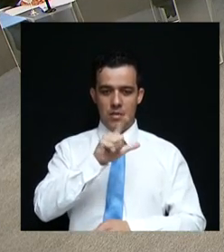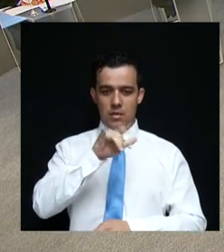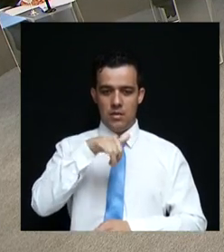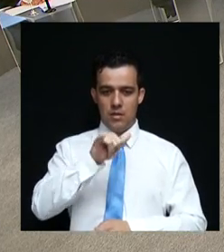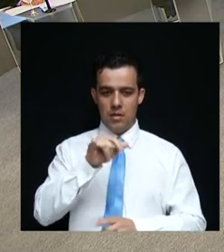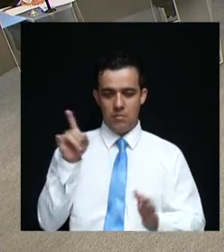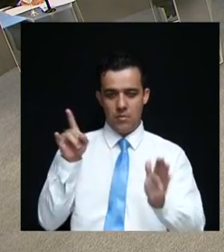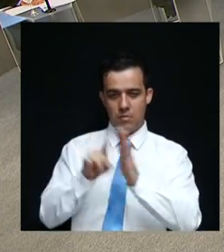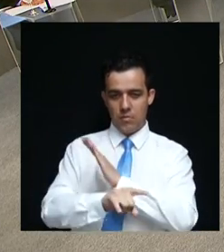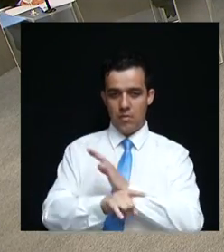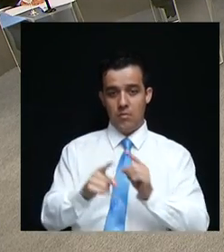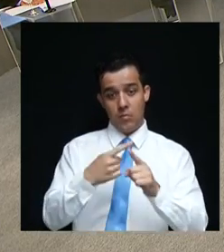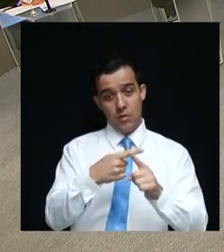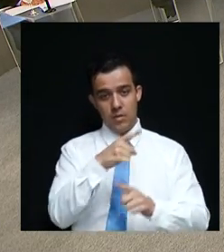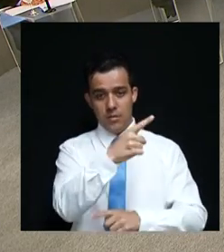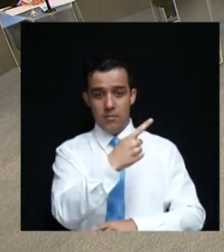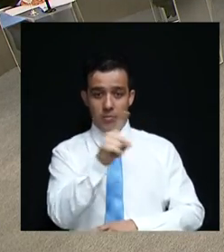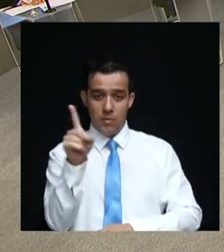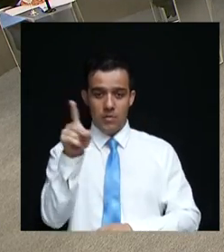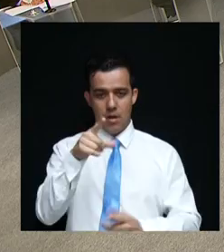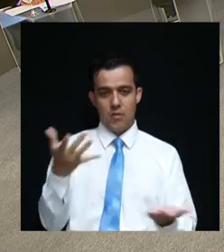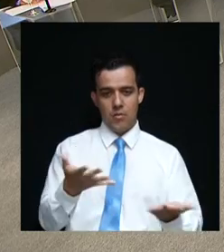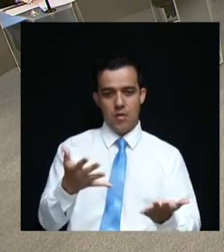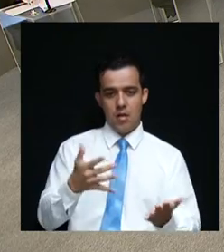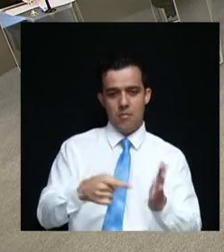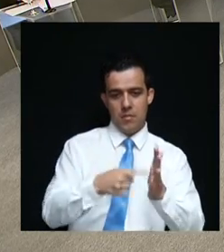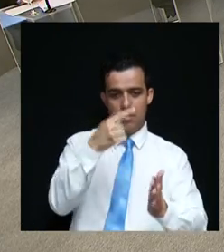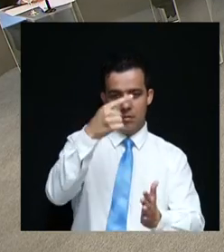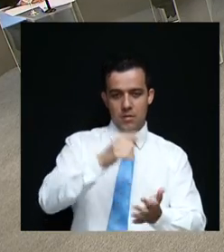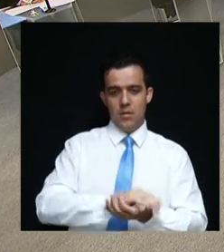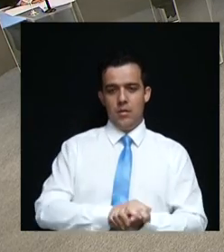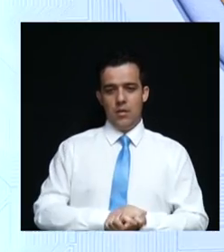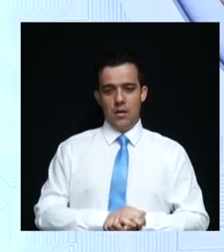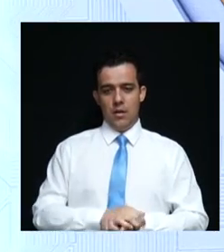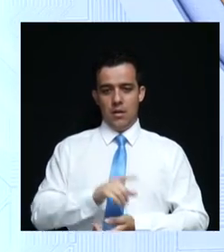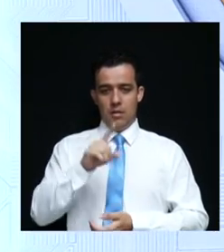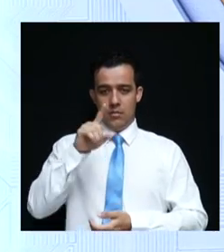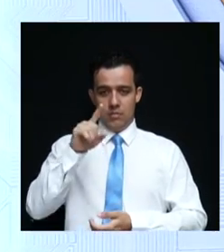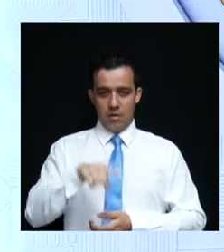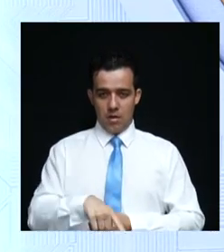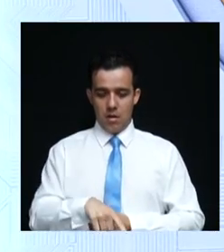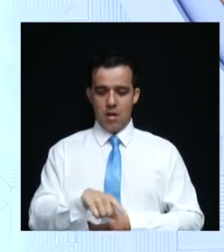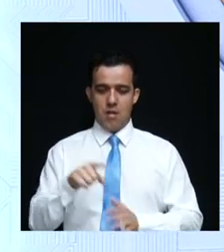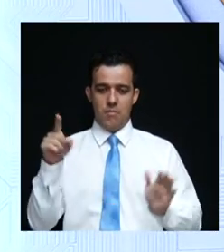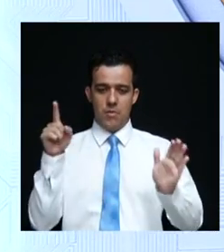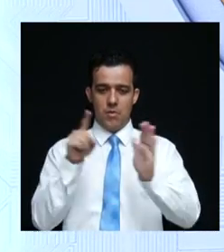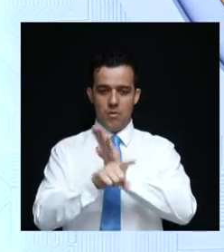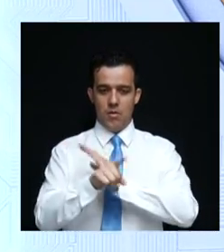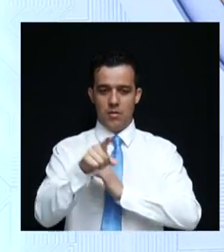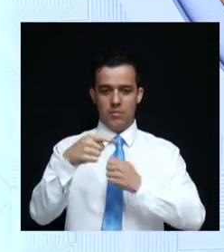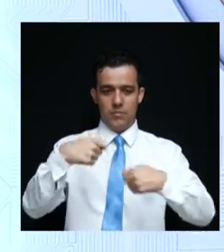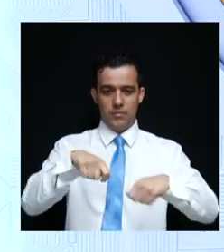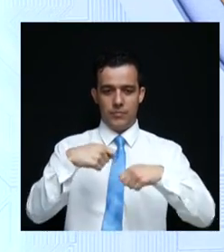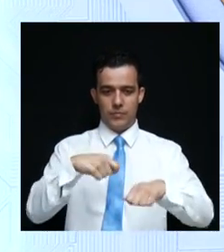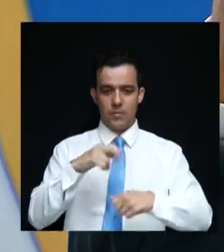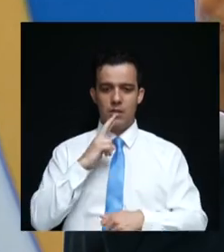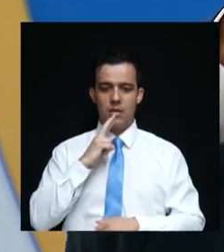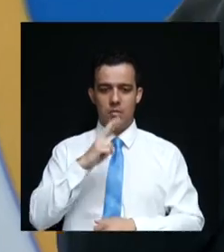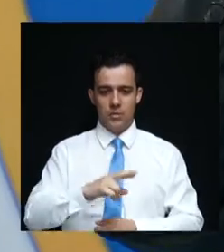senhor será o último porque foi o primeiro. comentar o meu. Então, a pergunta que o senhor deve responder é sobre...